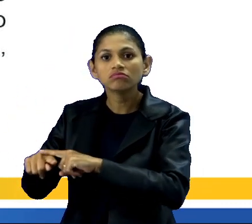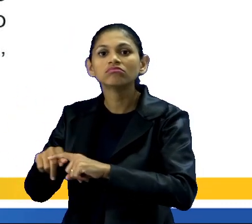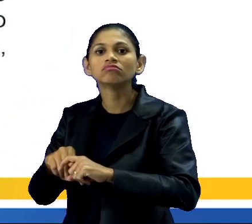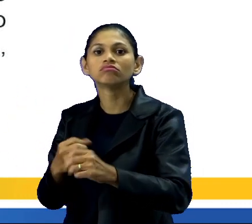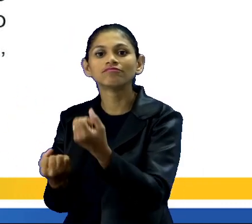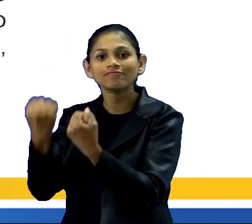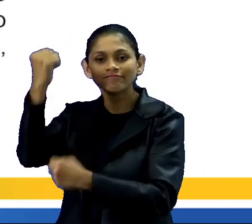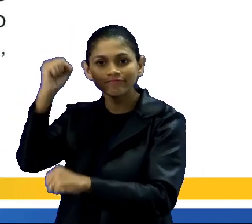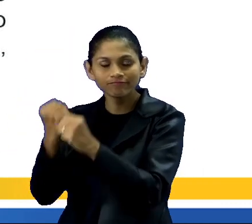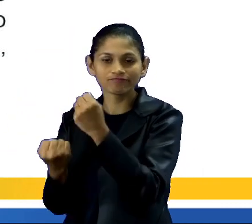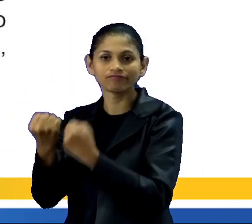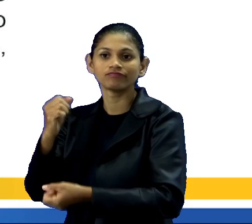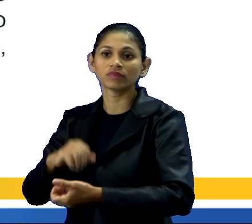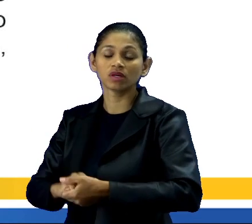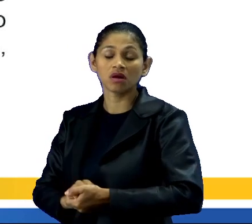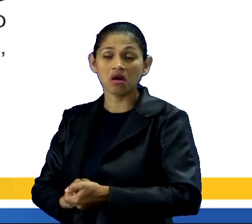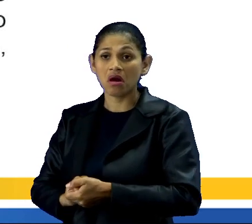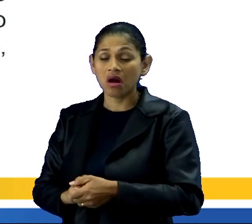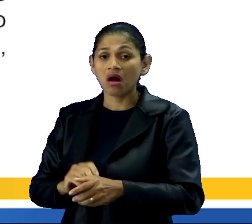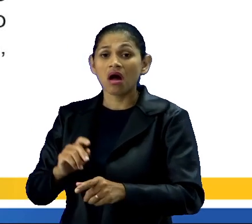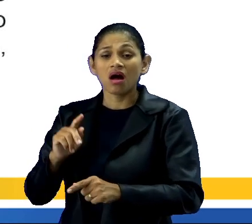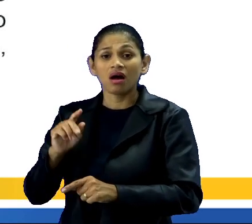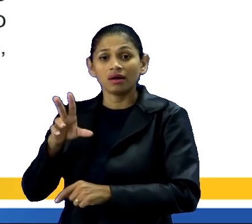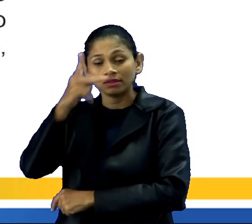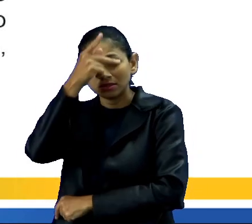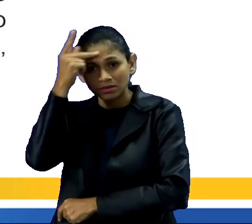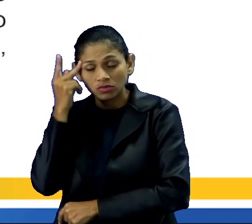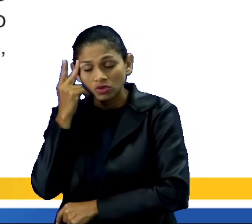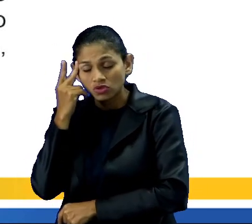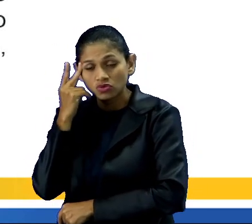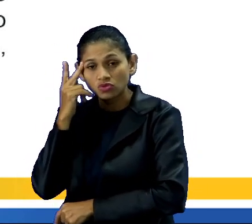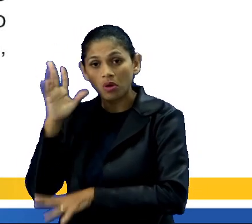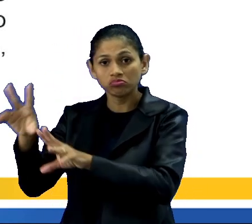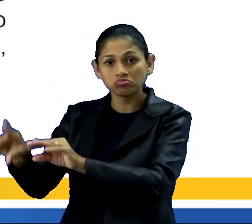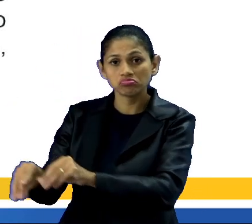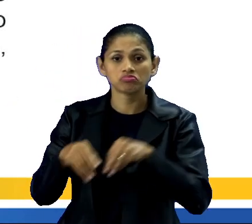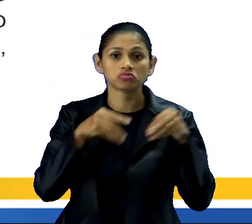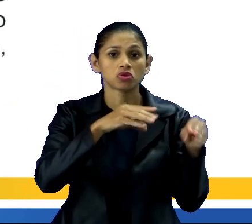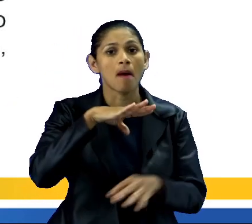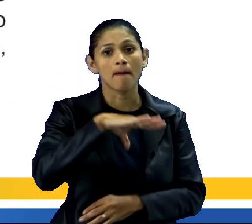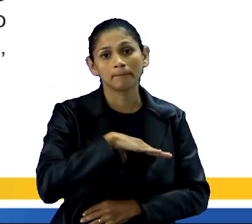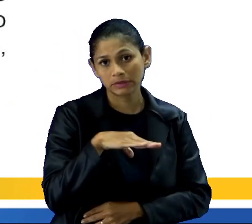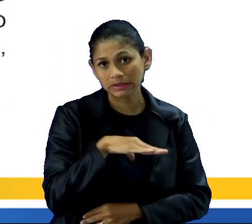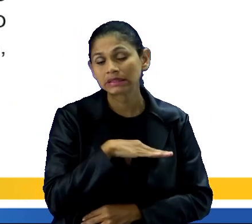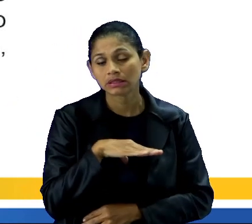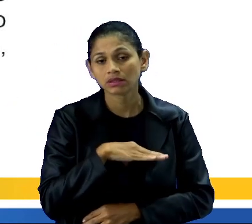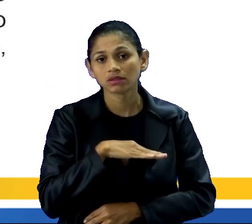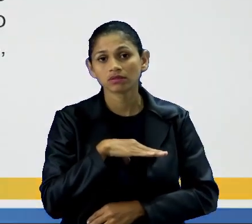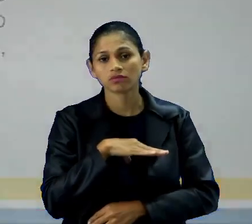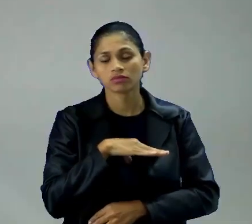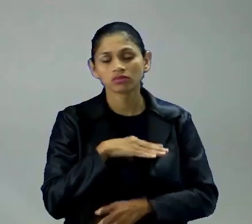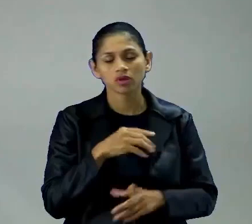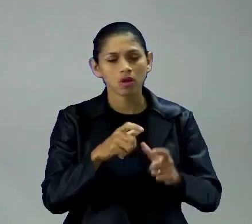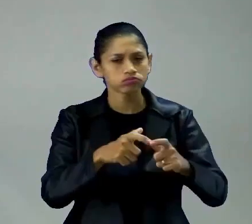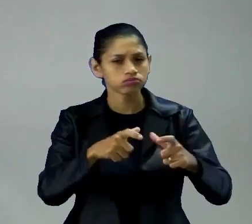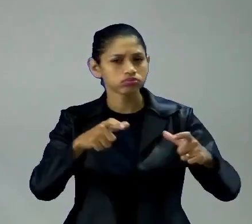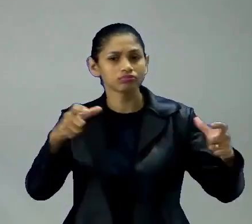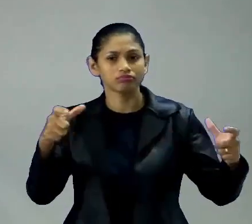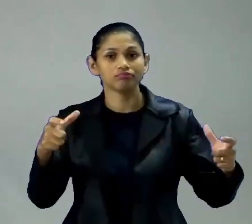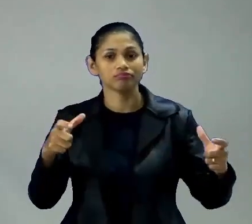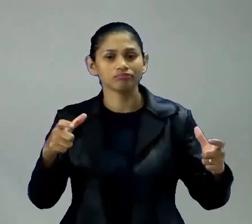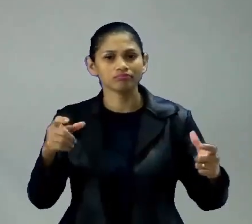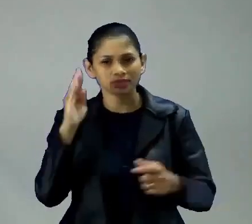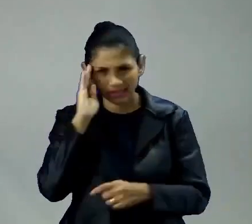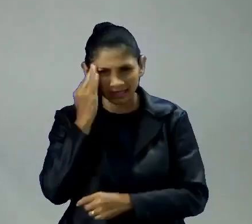residir em cidades e, por isso, elas tornam-se cada vez maiores e mais povoadas. Entenderam aqui o que aconteceu?